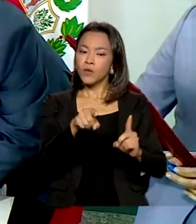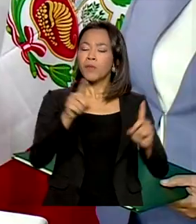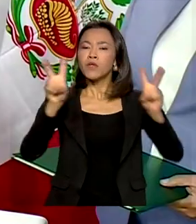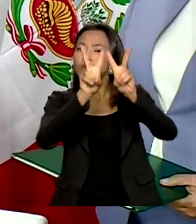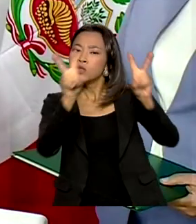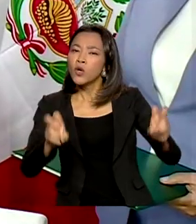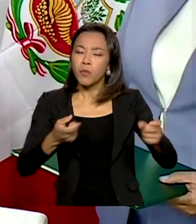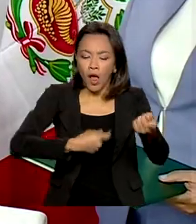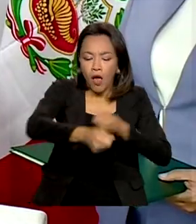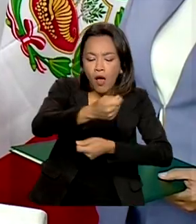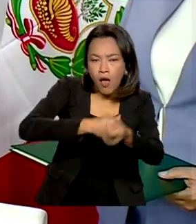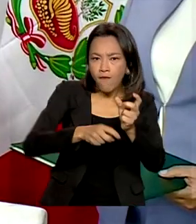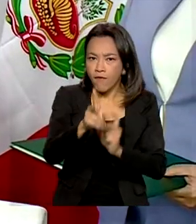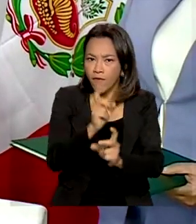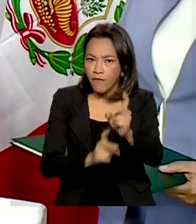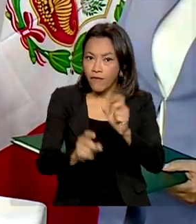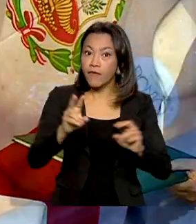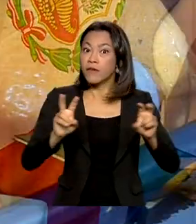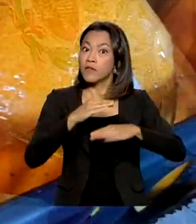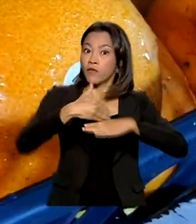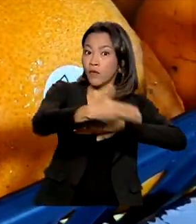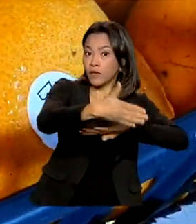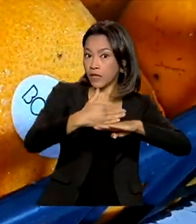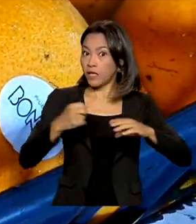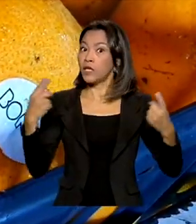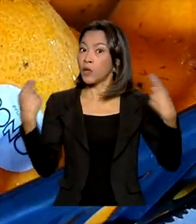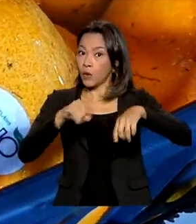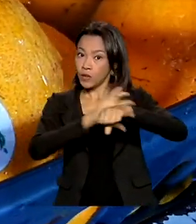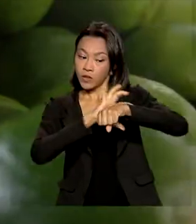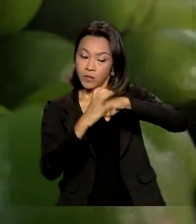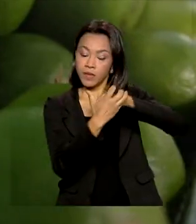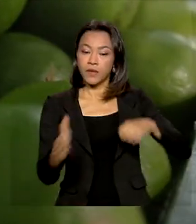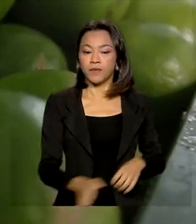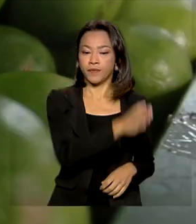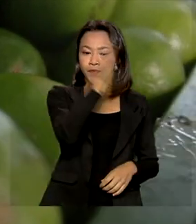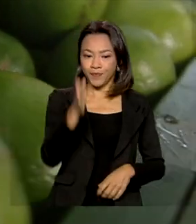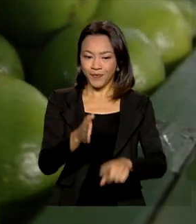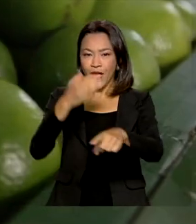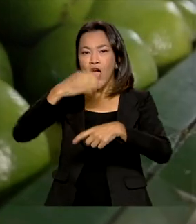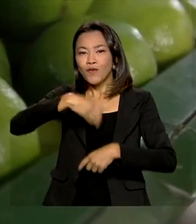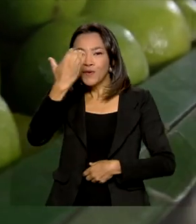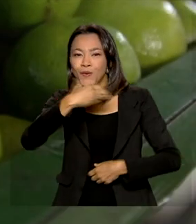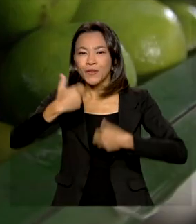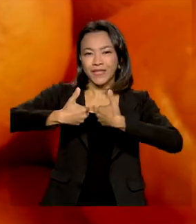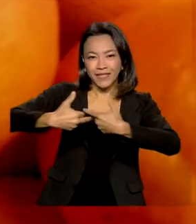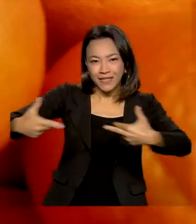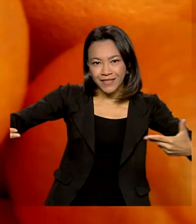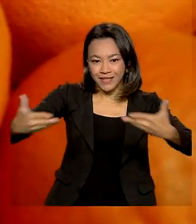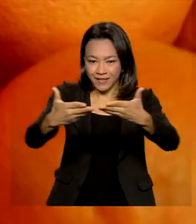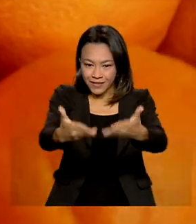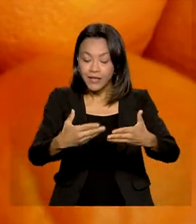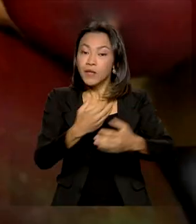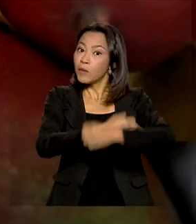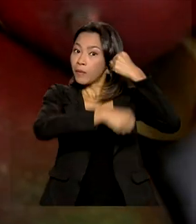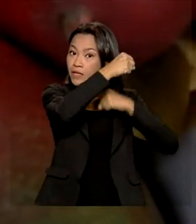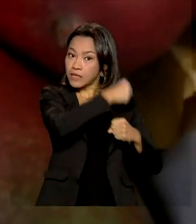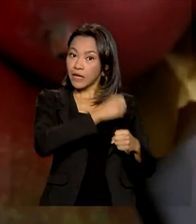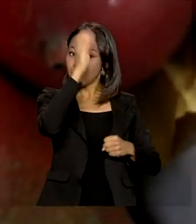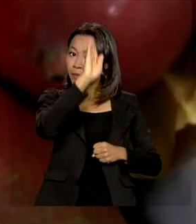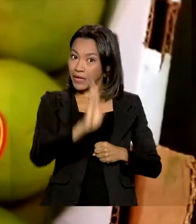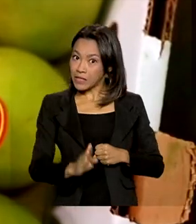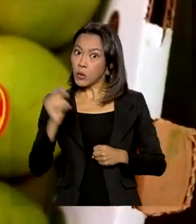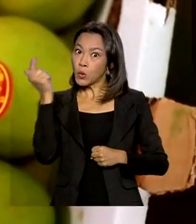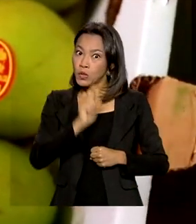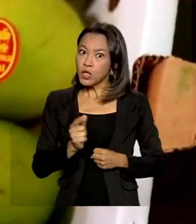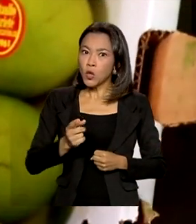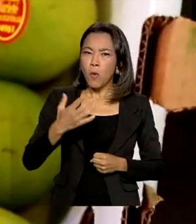fronteira e combate à pandemia. Recorde histórico de exportação de frutas. No ano passado, o Brasil alcançou o faturamento